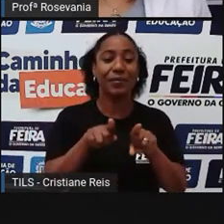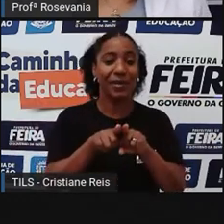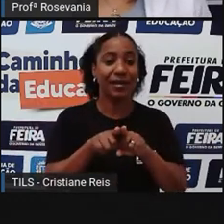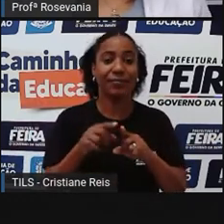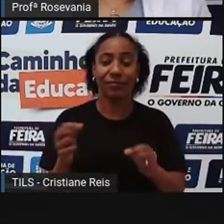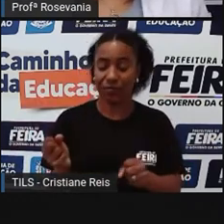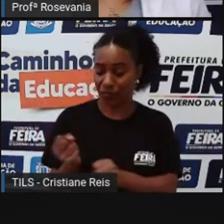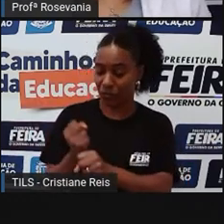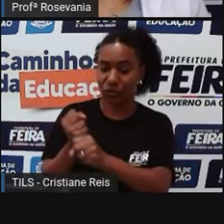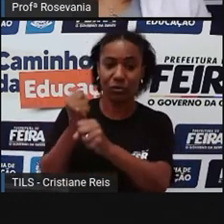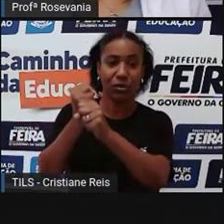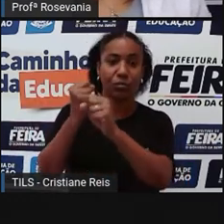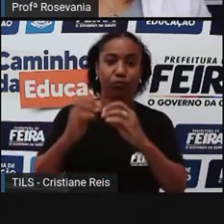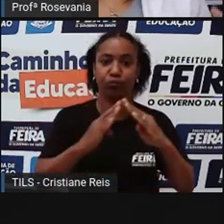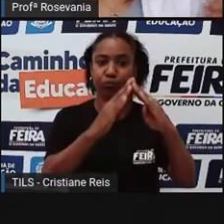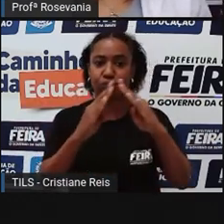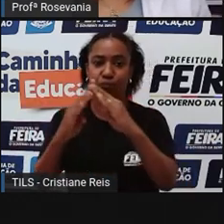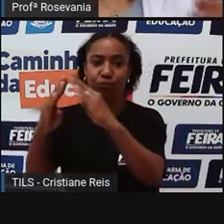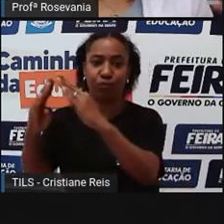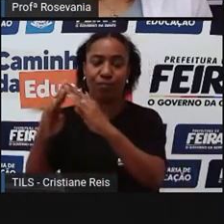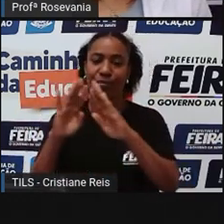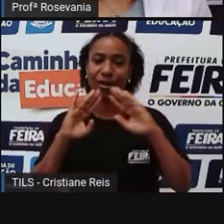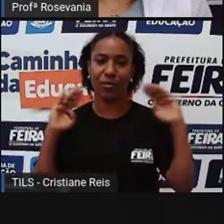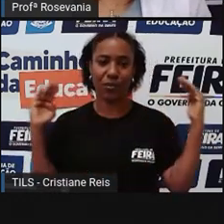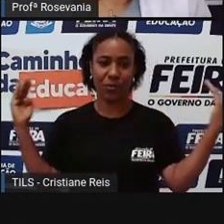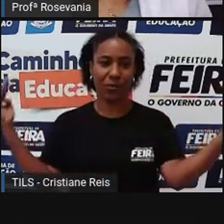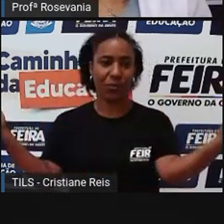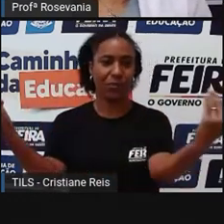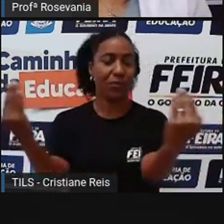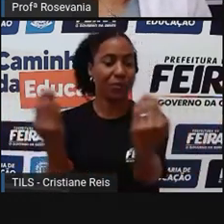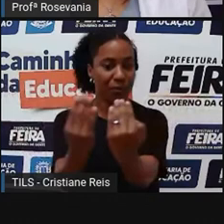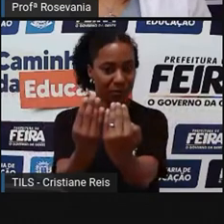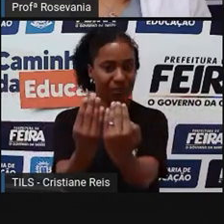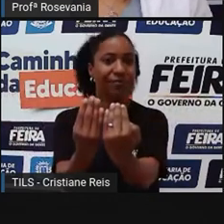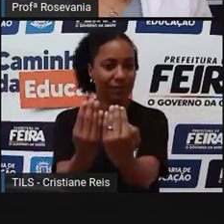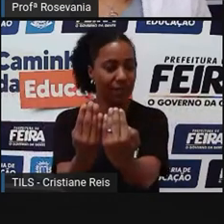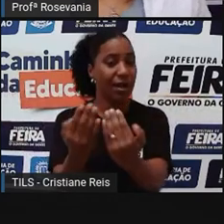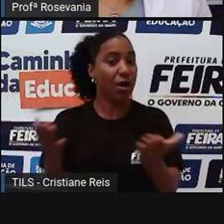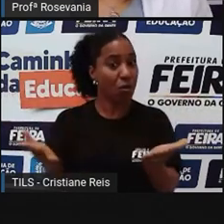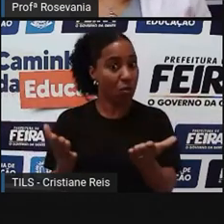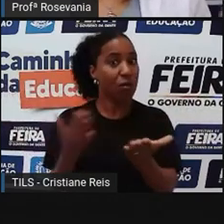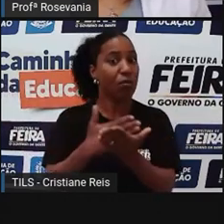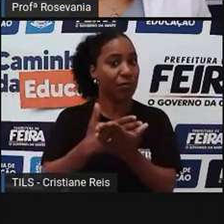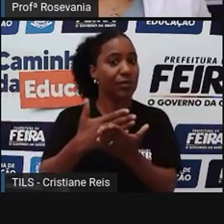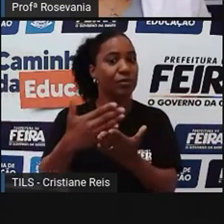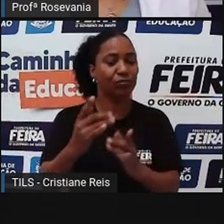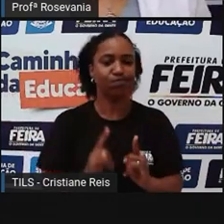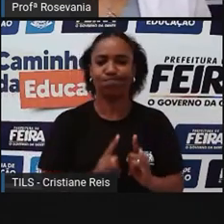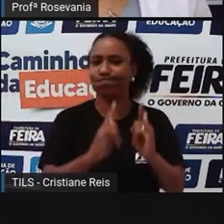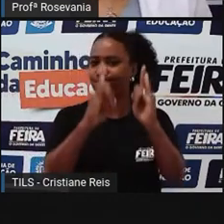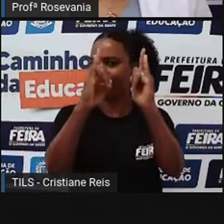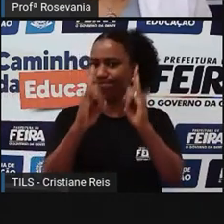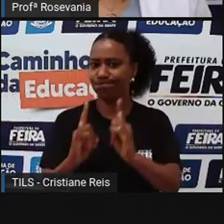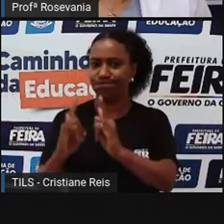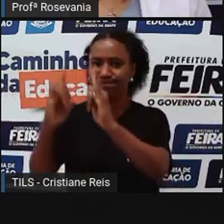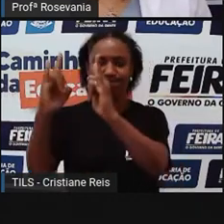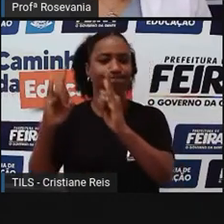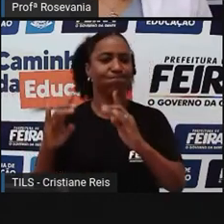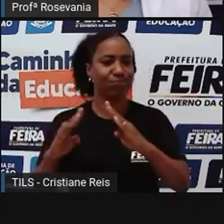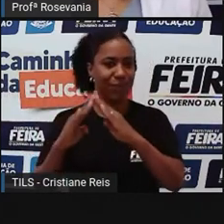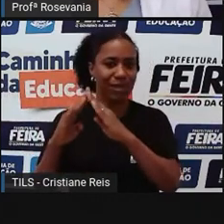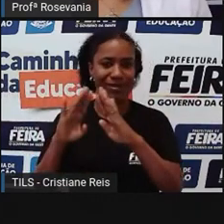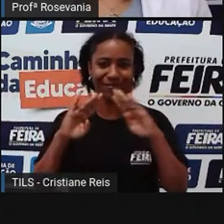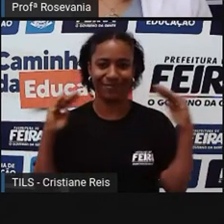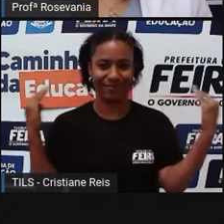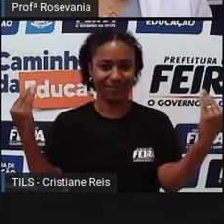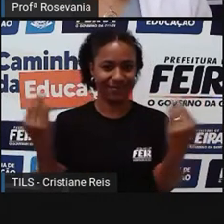porque até bem pouco tempo a nossa cidade, a característica era de casas mesmo, né, comum, e agora a gente tem essa questão, né, dos condomínios aí.